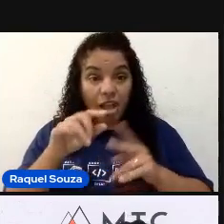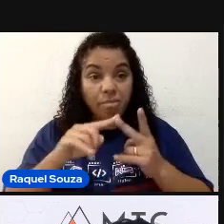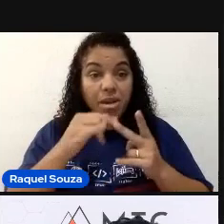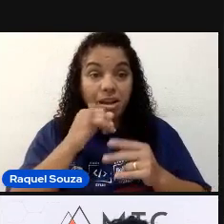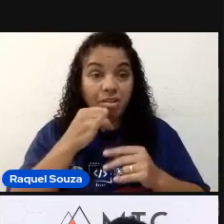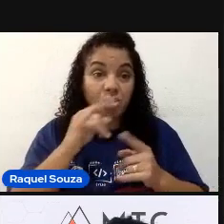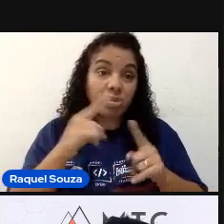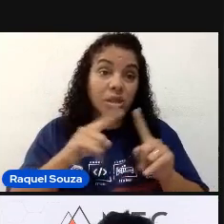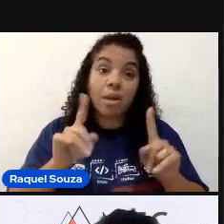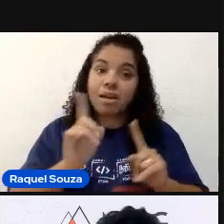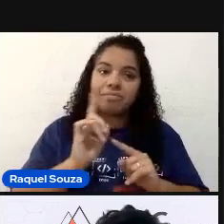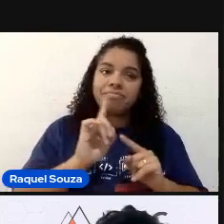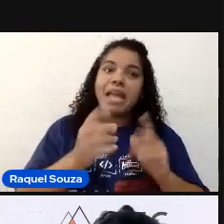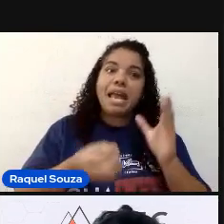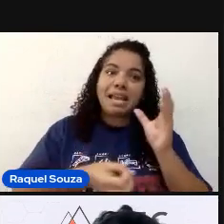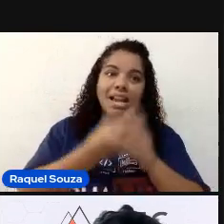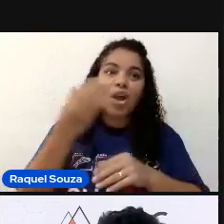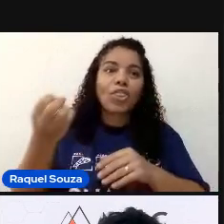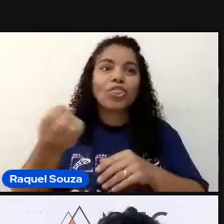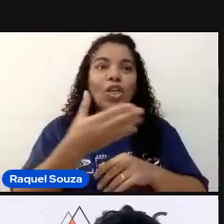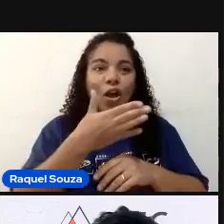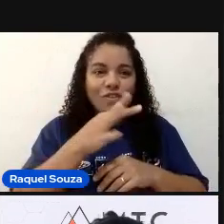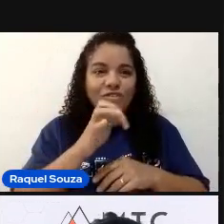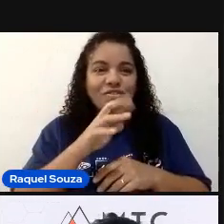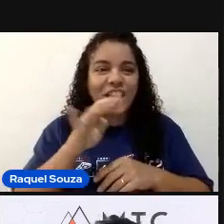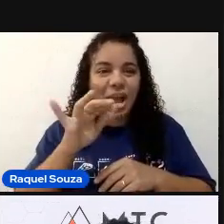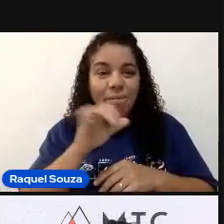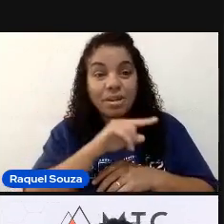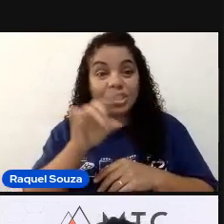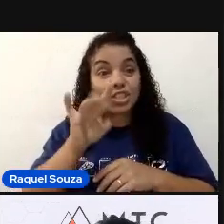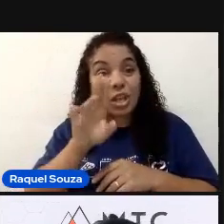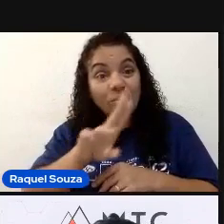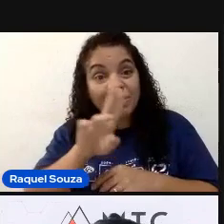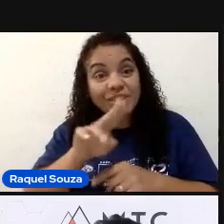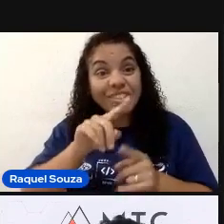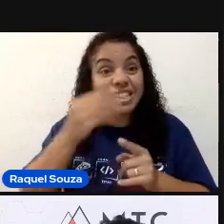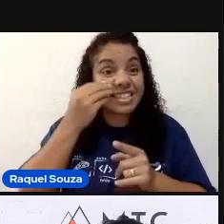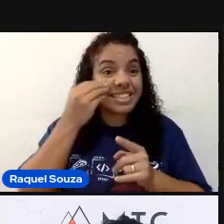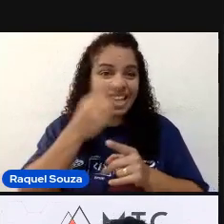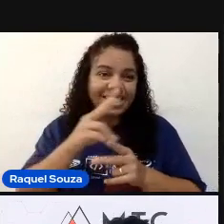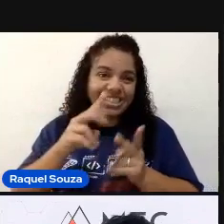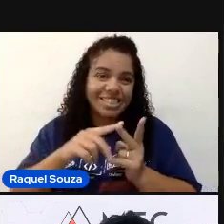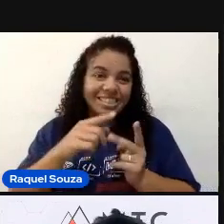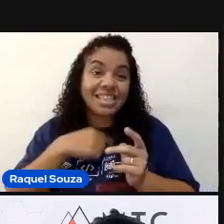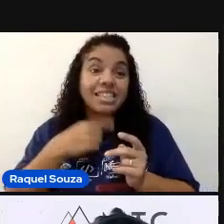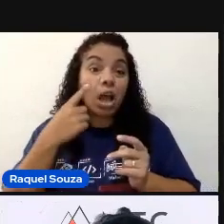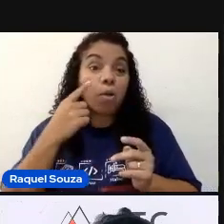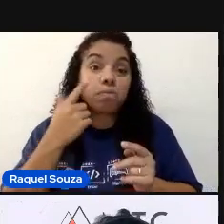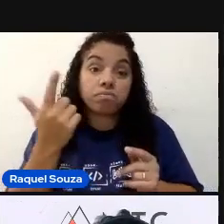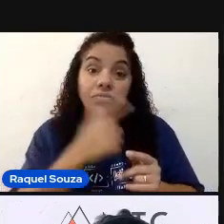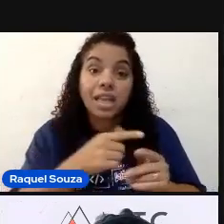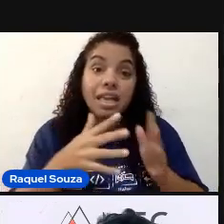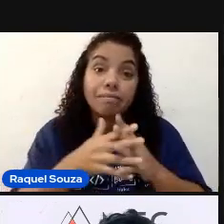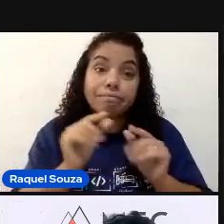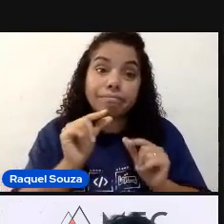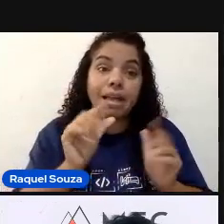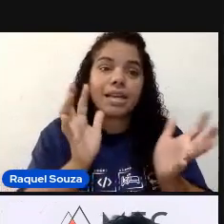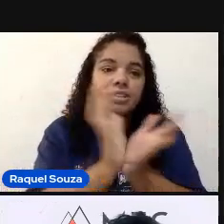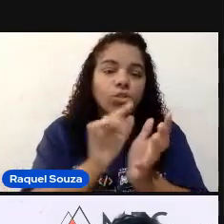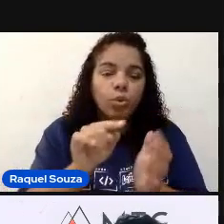Mas não. Eles criaram uma nova ferramenta só para você usar os seus testes. Então, eles complicaram muito a situação.